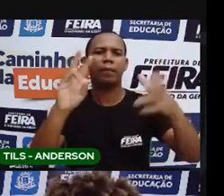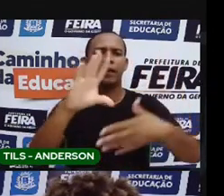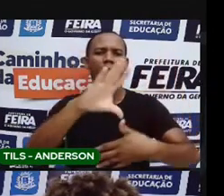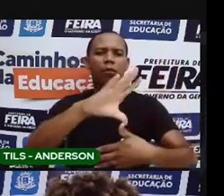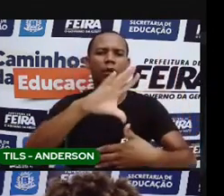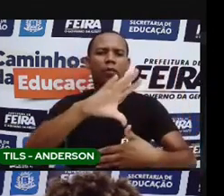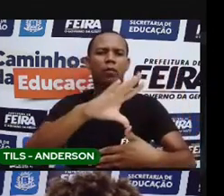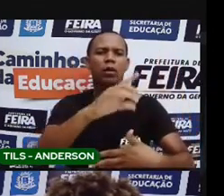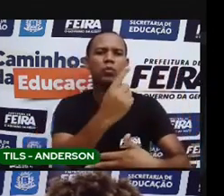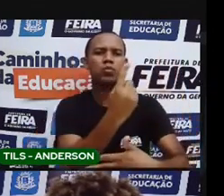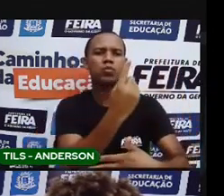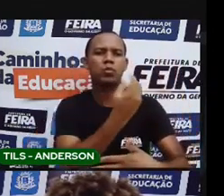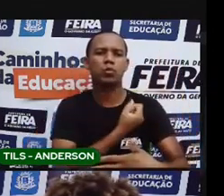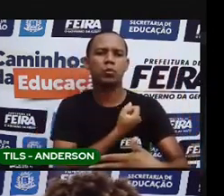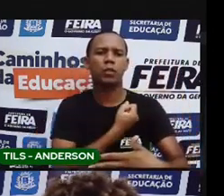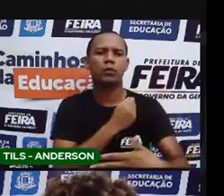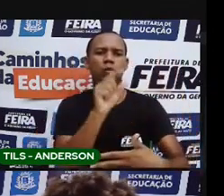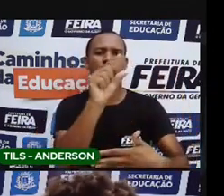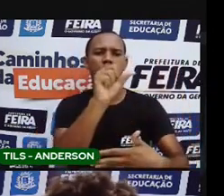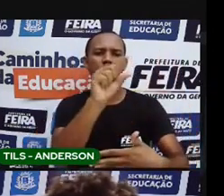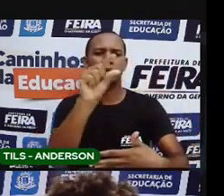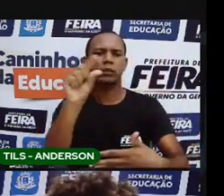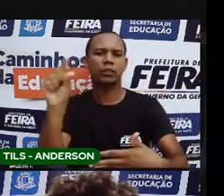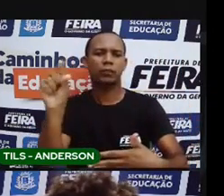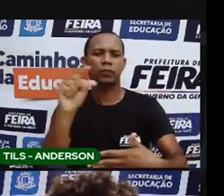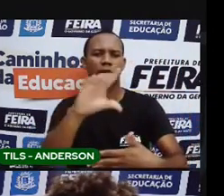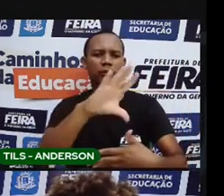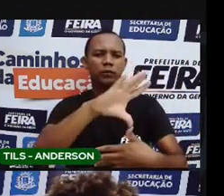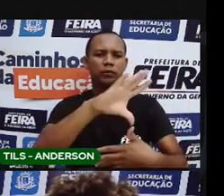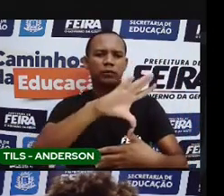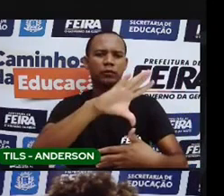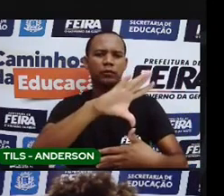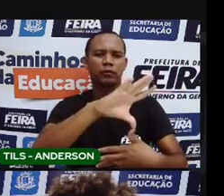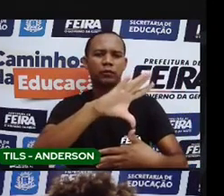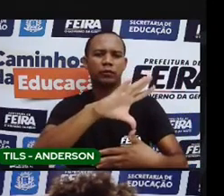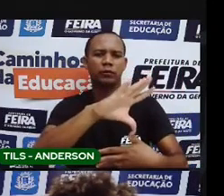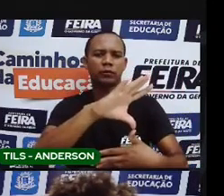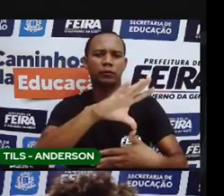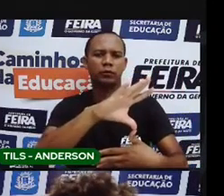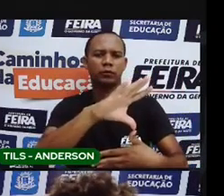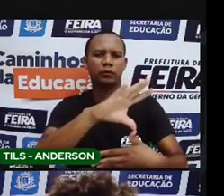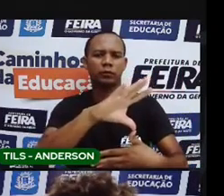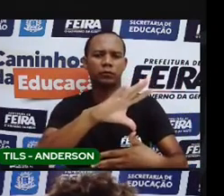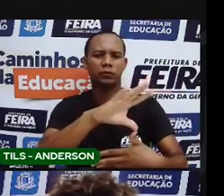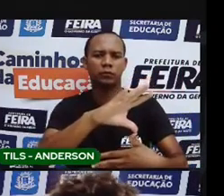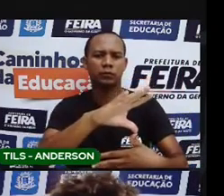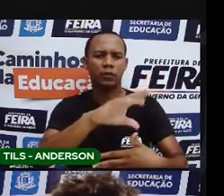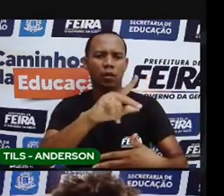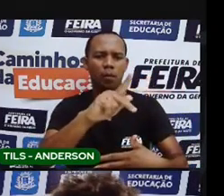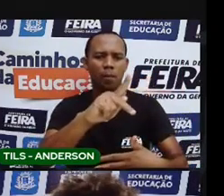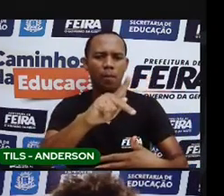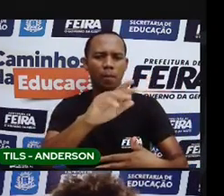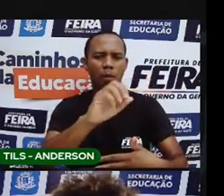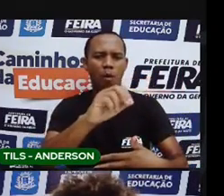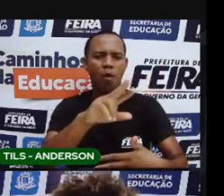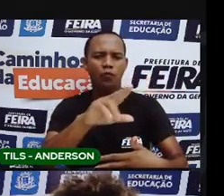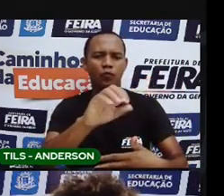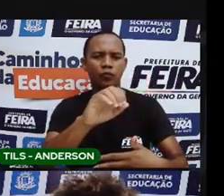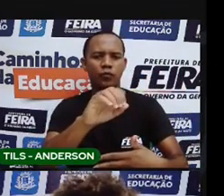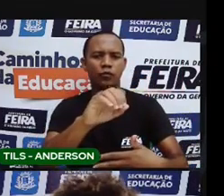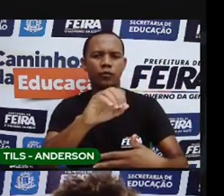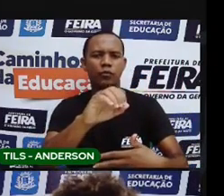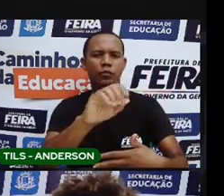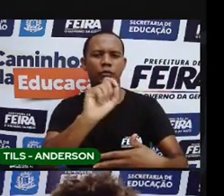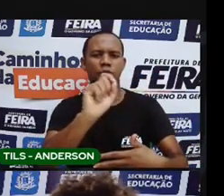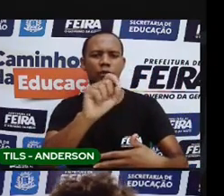mapa porque tem esse título lá no topo do mapa vamos ver ó povos indígenas no Brasil na época da